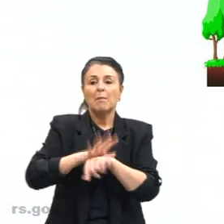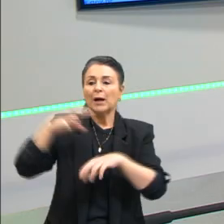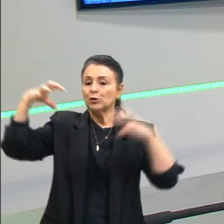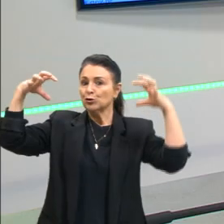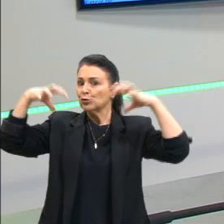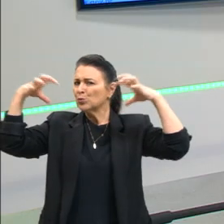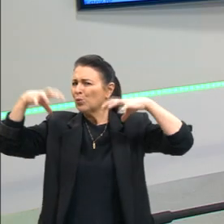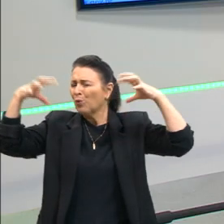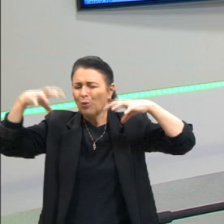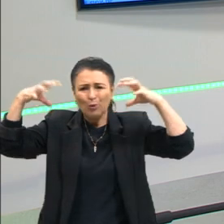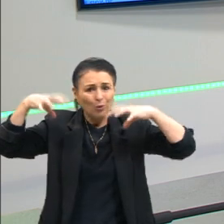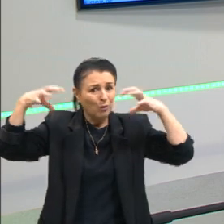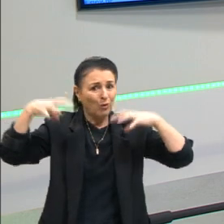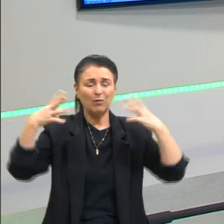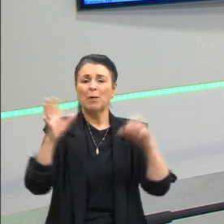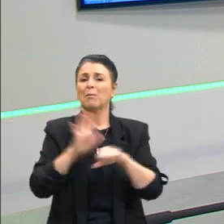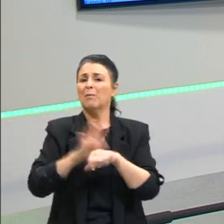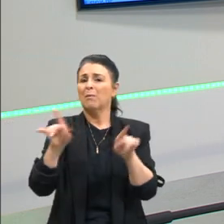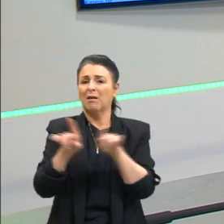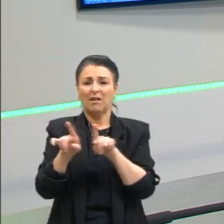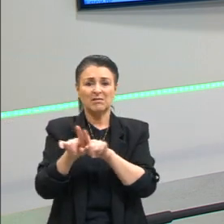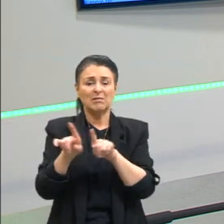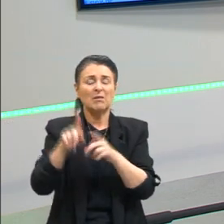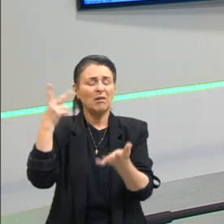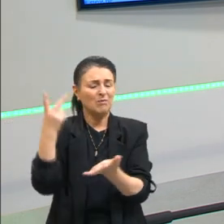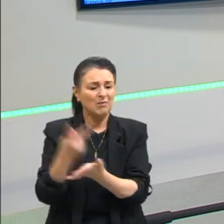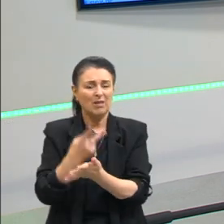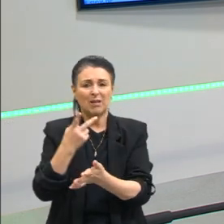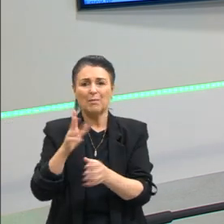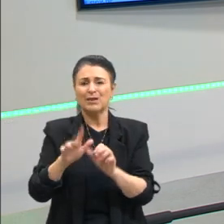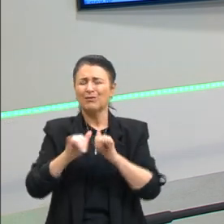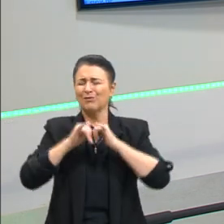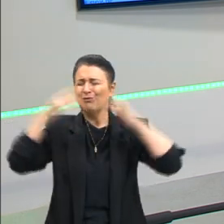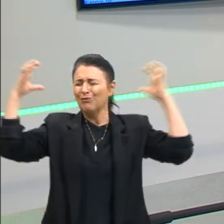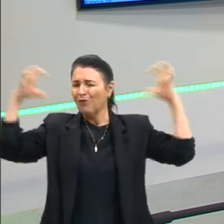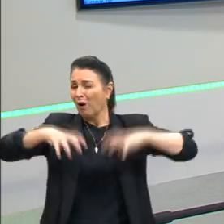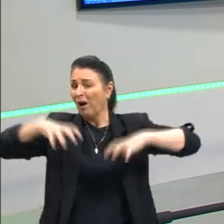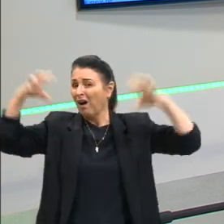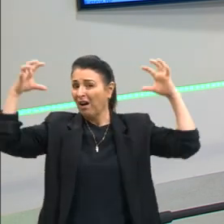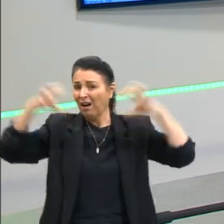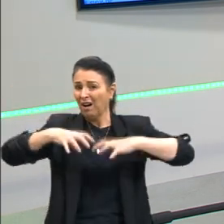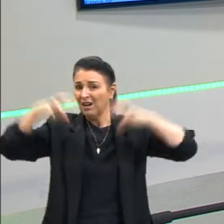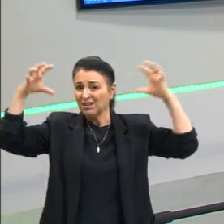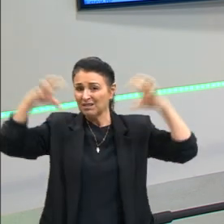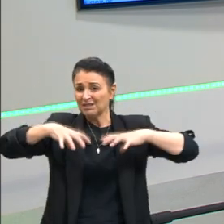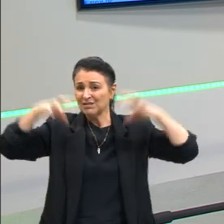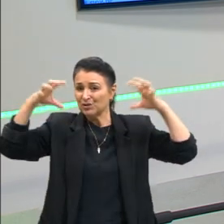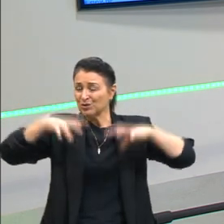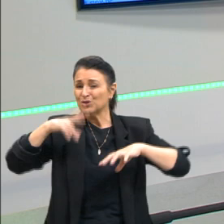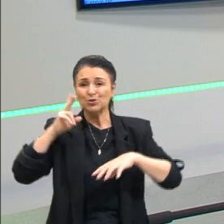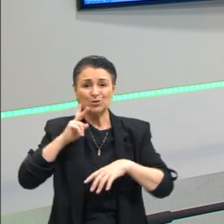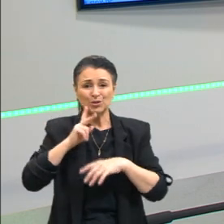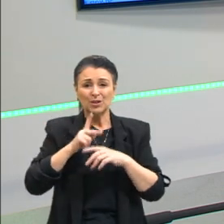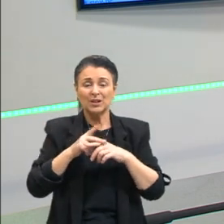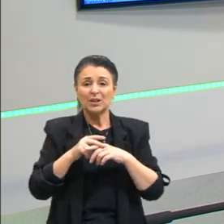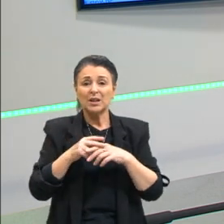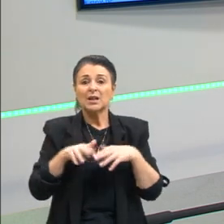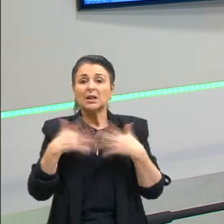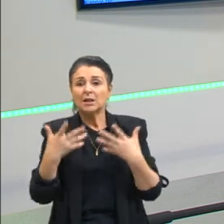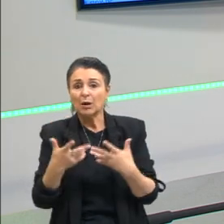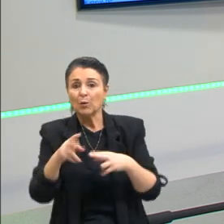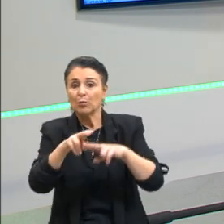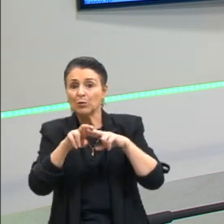chuva muito mais intensas, com maior força, né, vamos dizer assim, então nós vamos ter essas condições aí